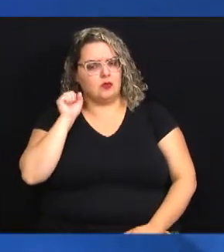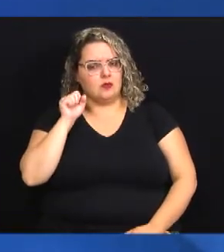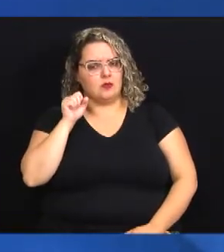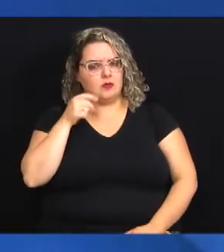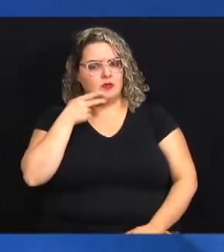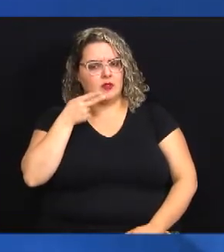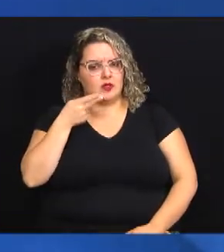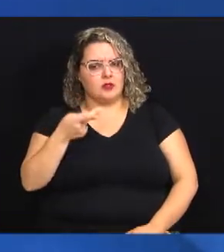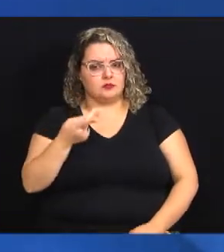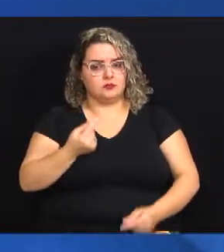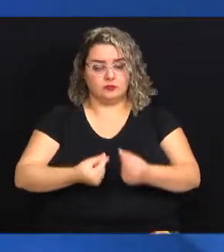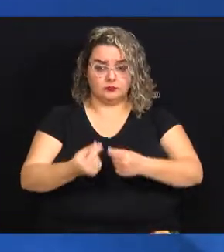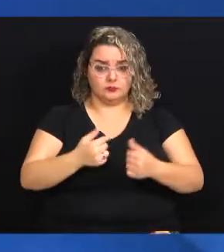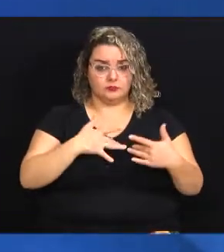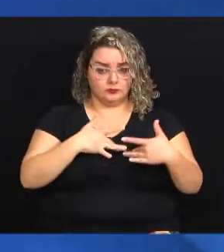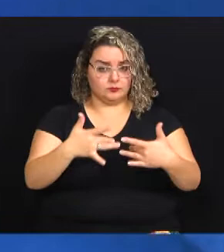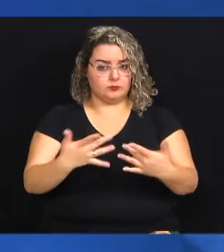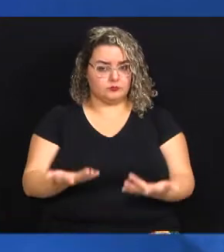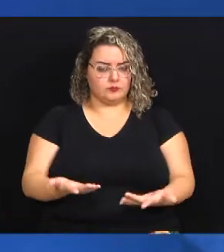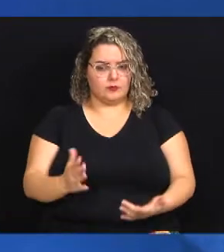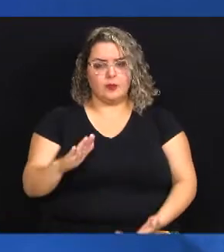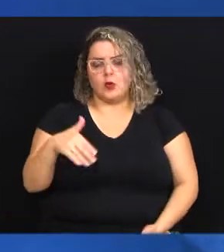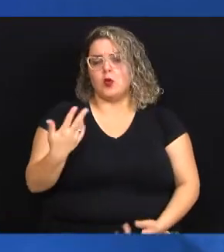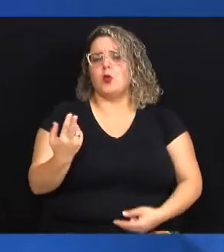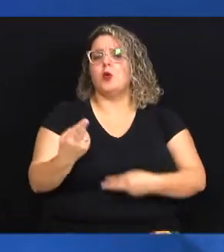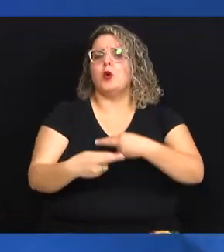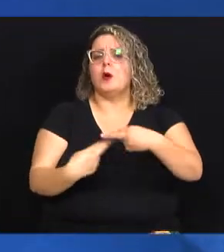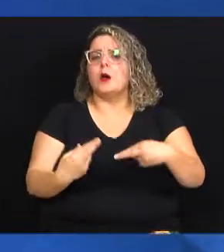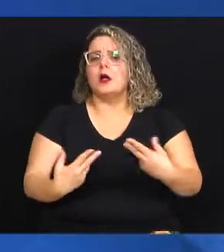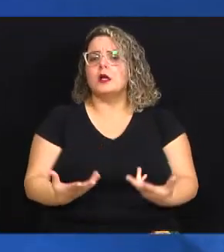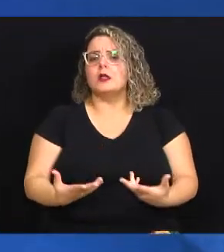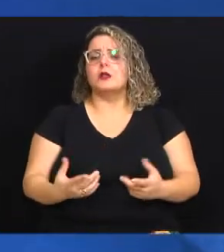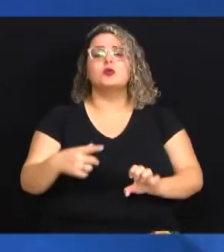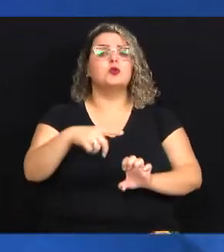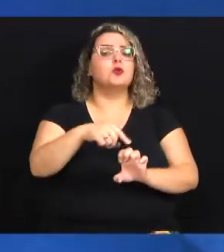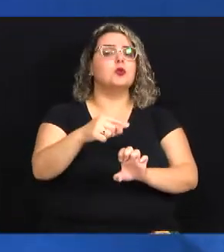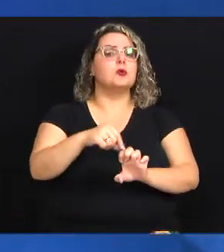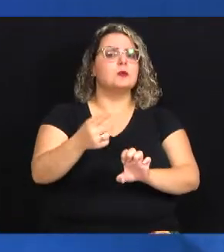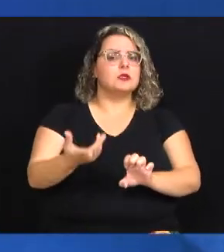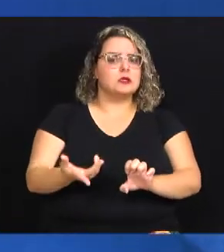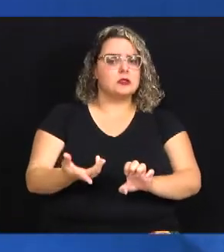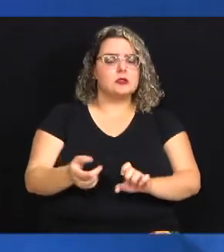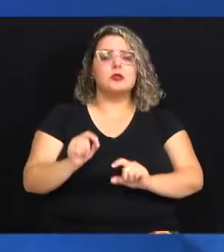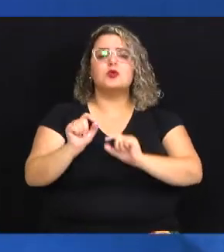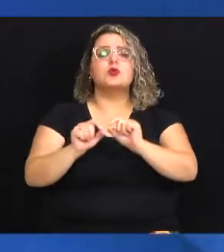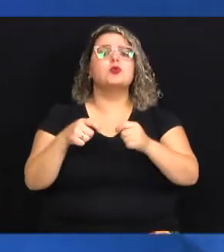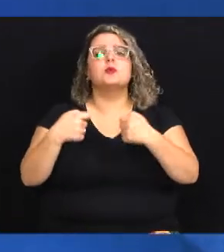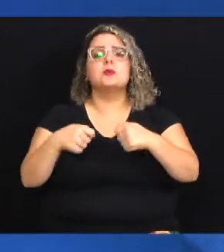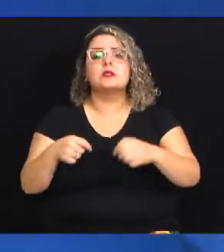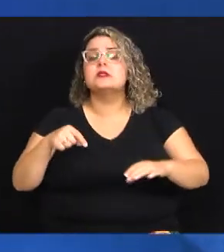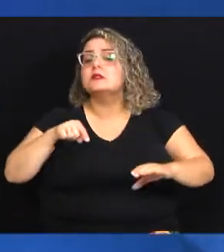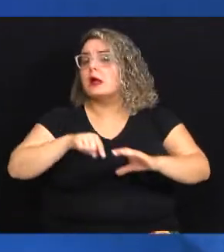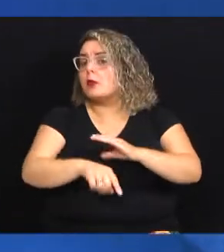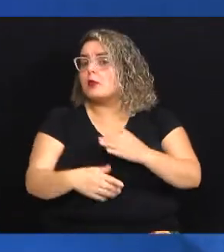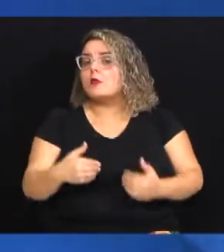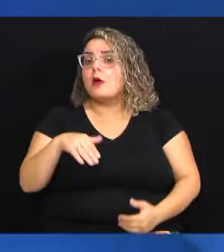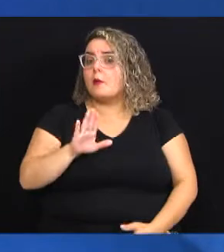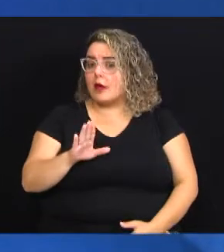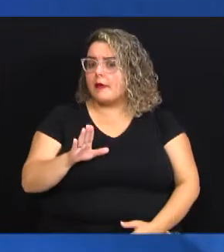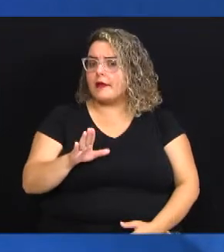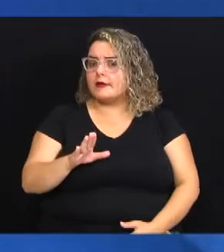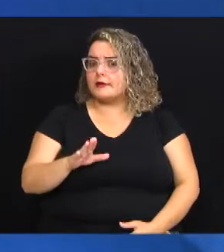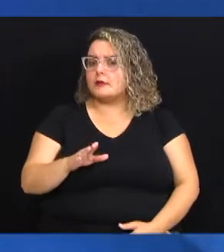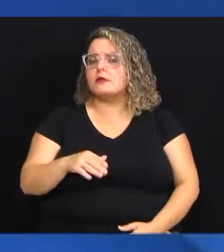economia solidária? Qual a relação com empreendedorismo e o que precisa avançar para que ela